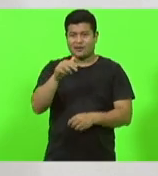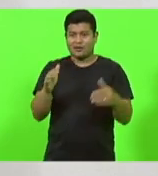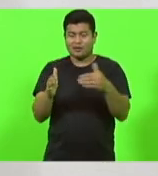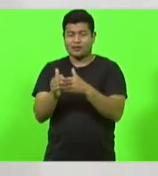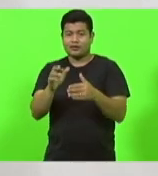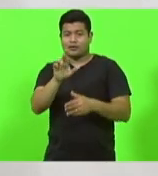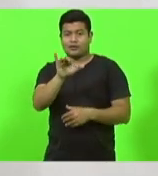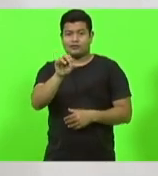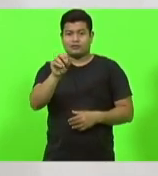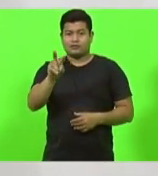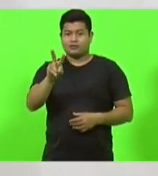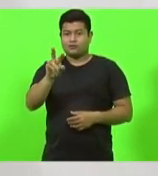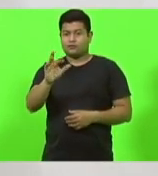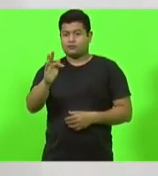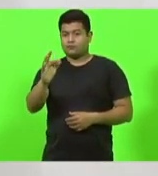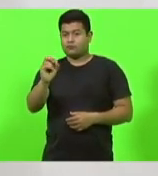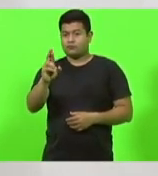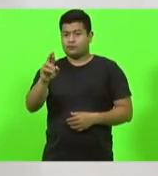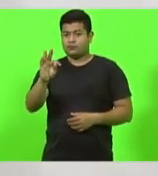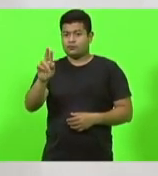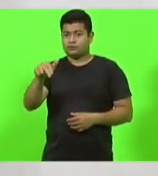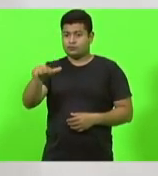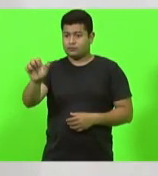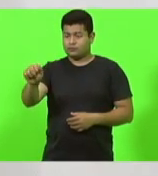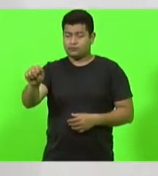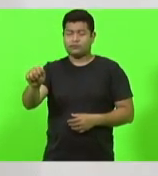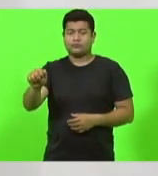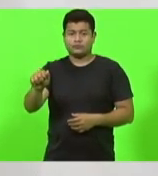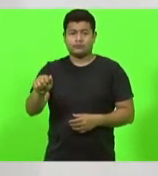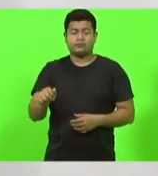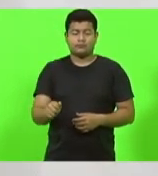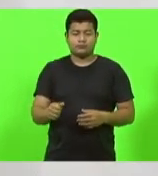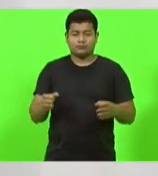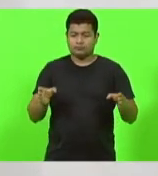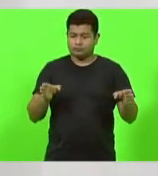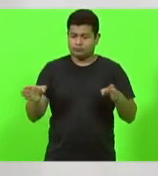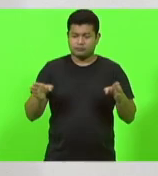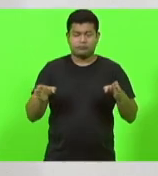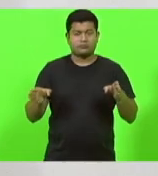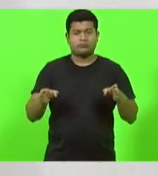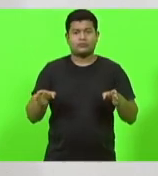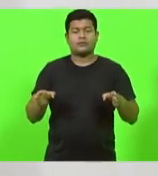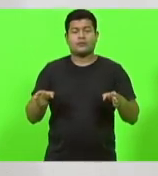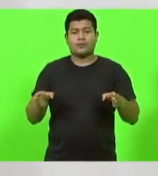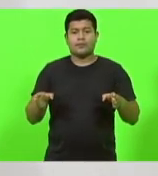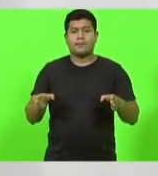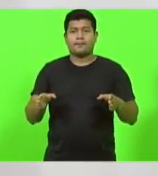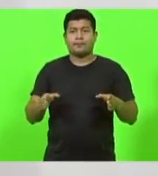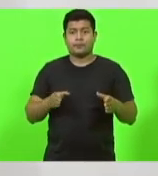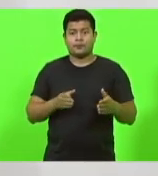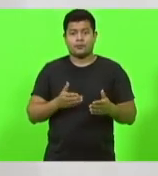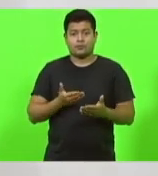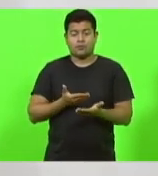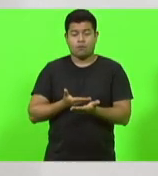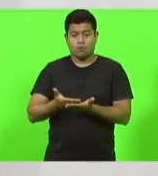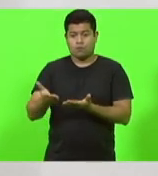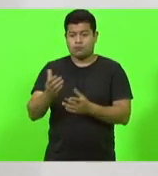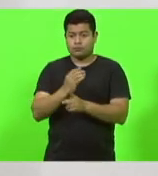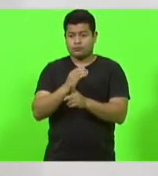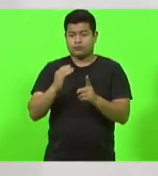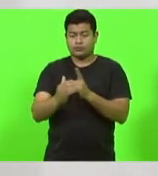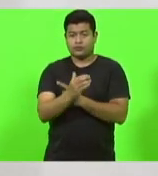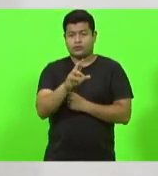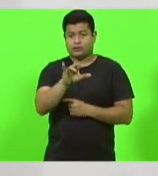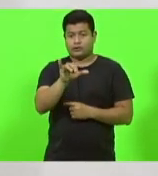precisamente da comunidade do Pinheiral do município de Brasso Norte ao município de Rio Fortuna passando pela comunidade do Rio Café.